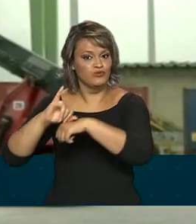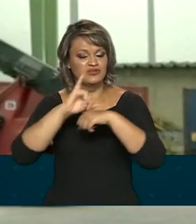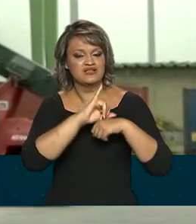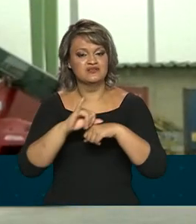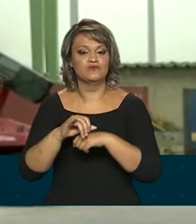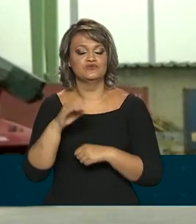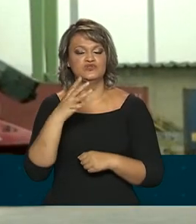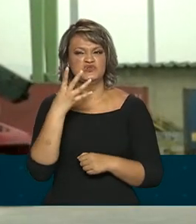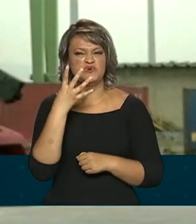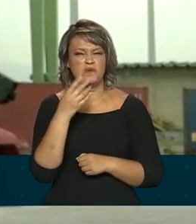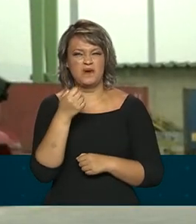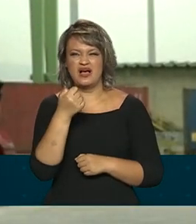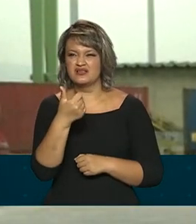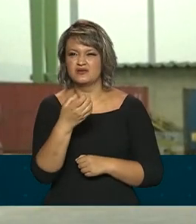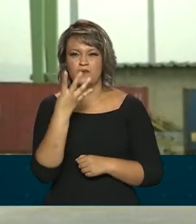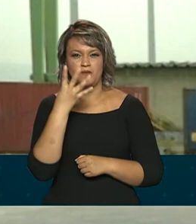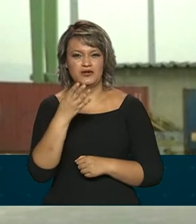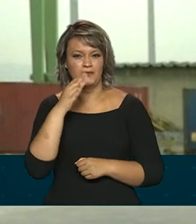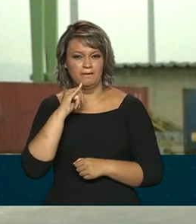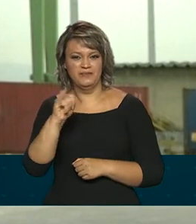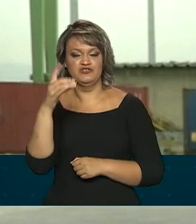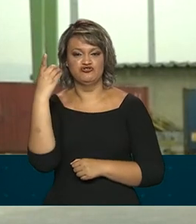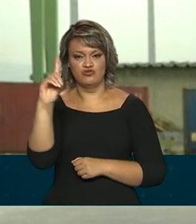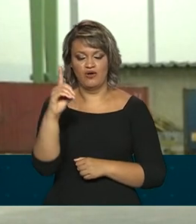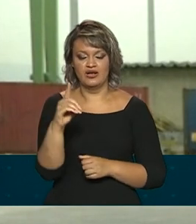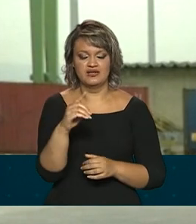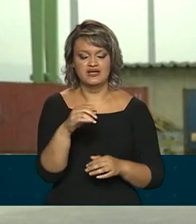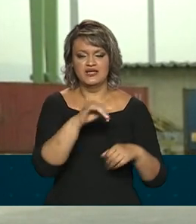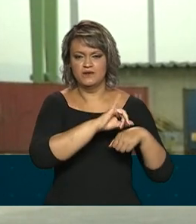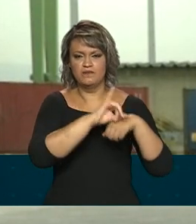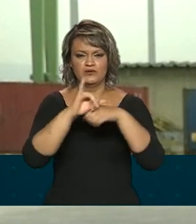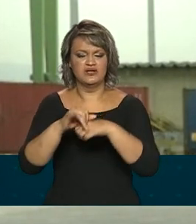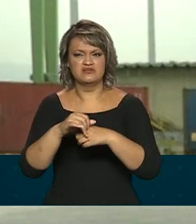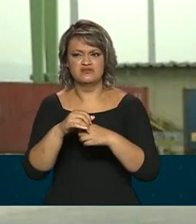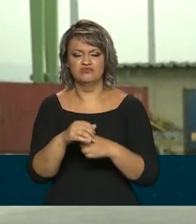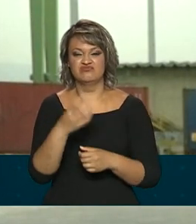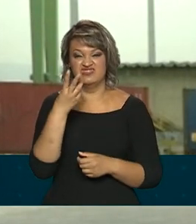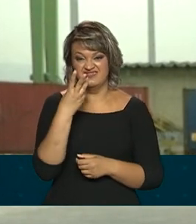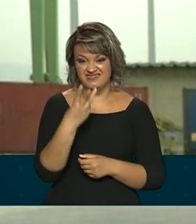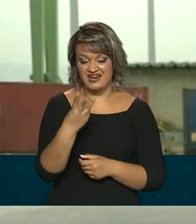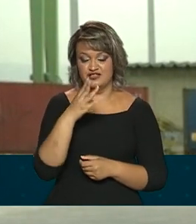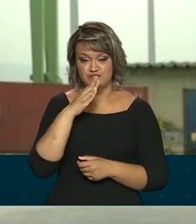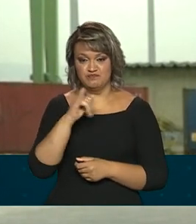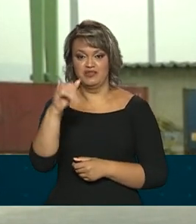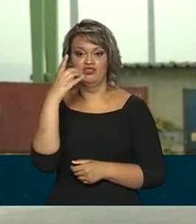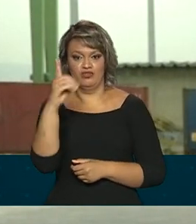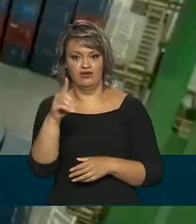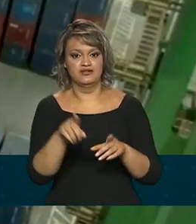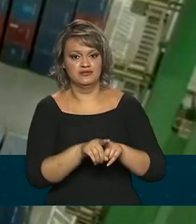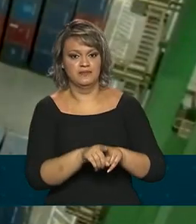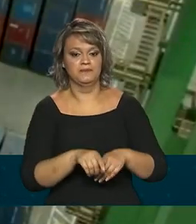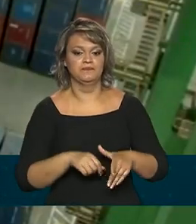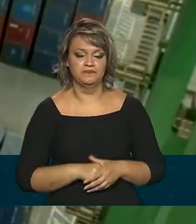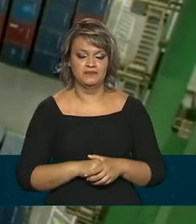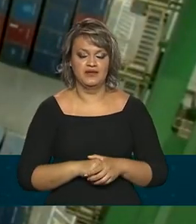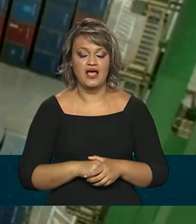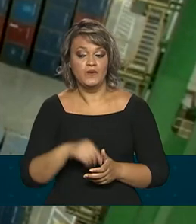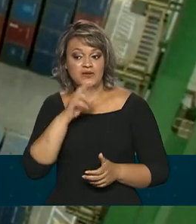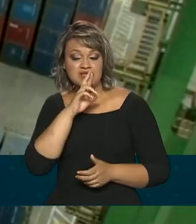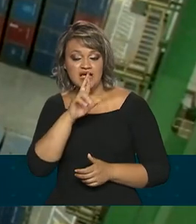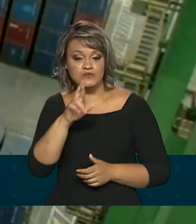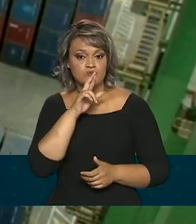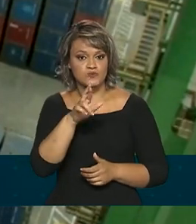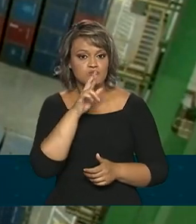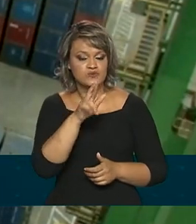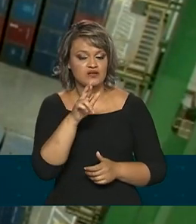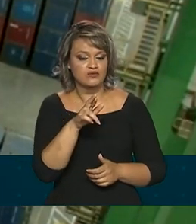US 4 bilhões e importações de cerca de US 3 bilhões. Com o resultado dos